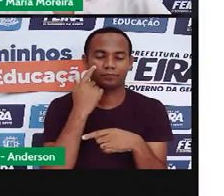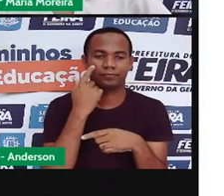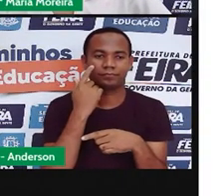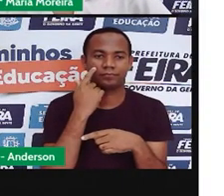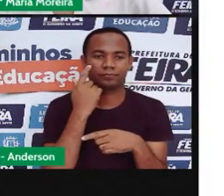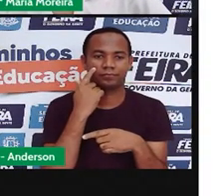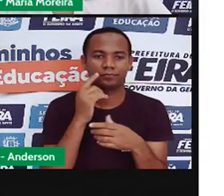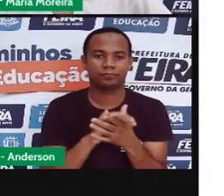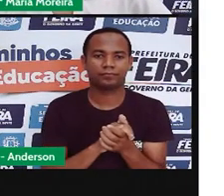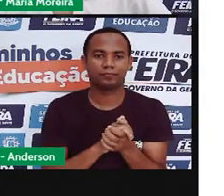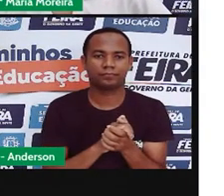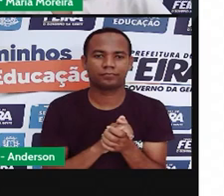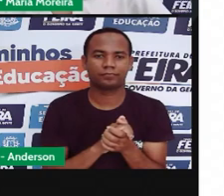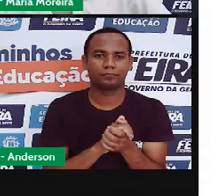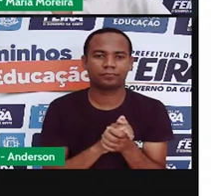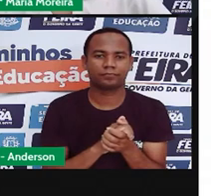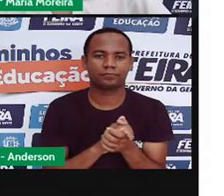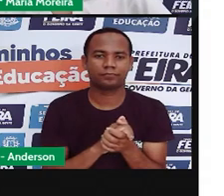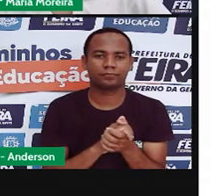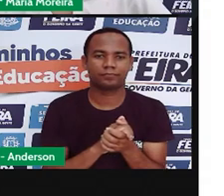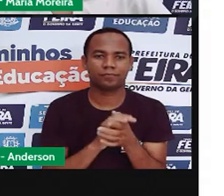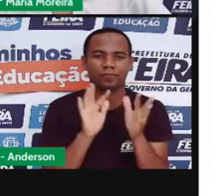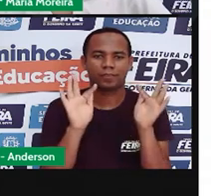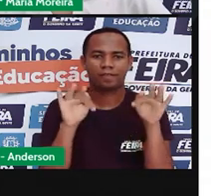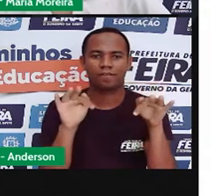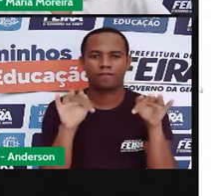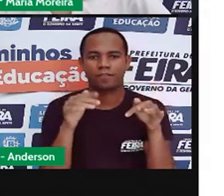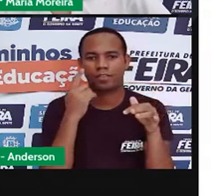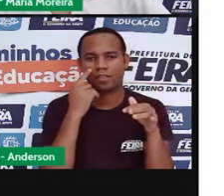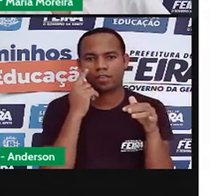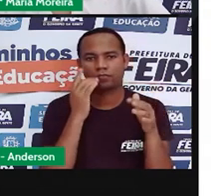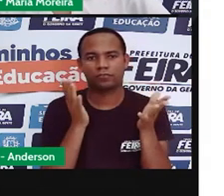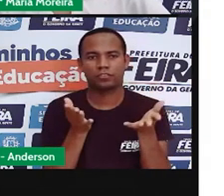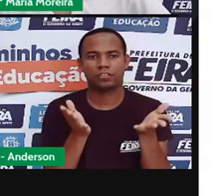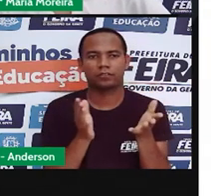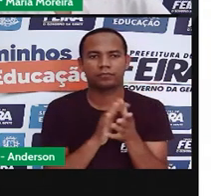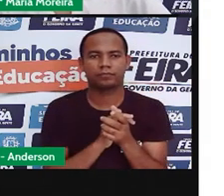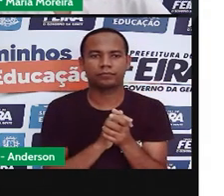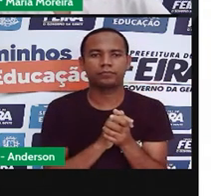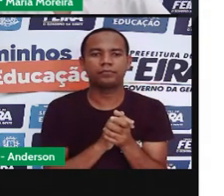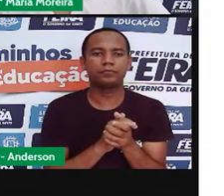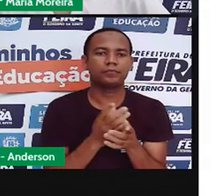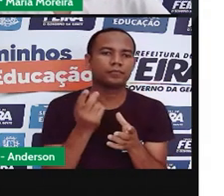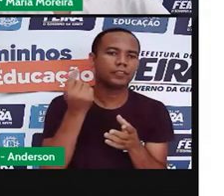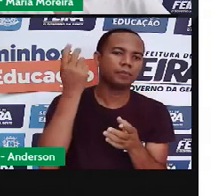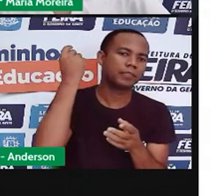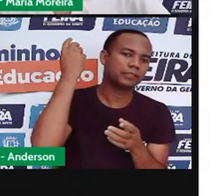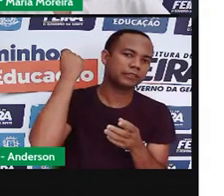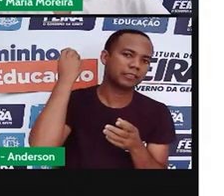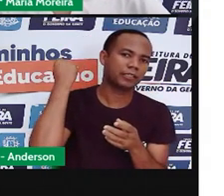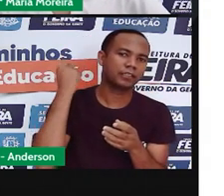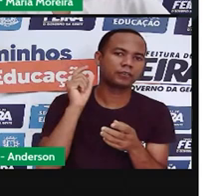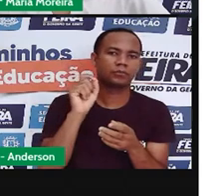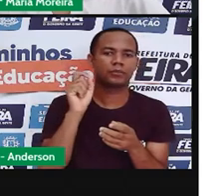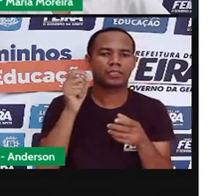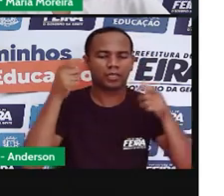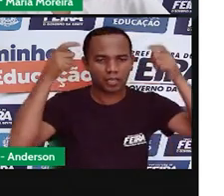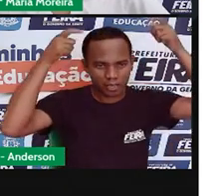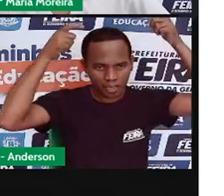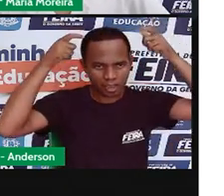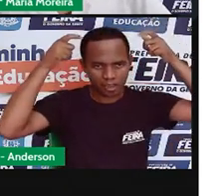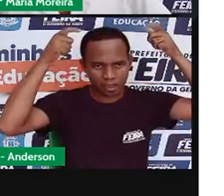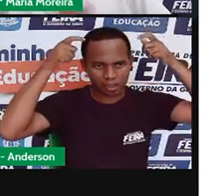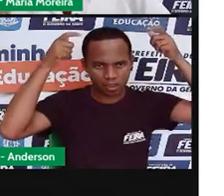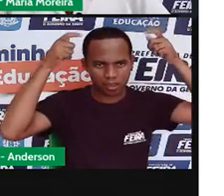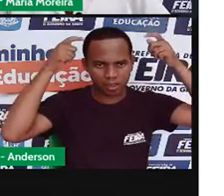Voltar aqui pro nosso slide. E o nosso finalzinho de aula, né? Bom, na antiguidade, os reis praticavam